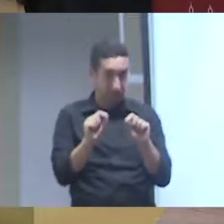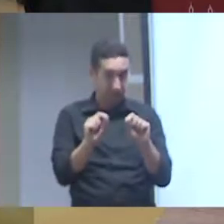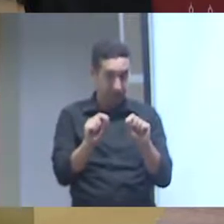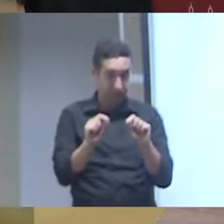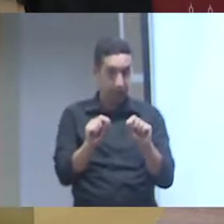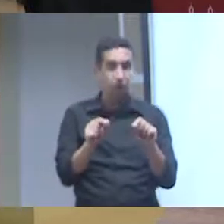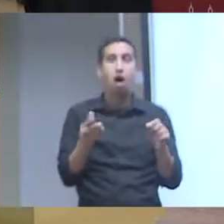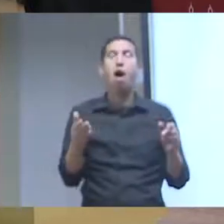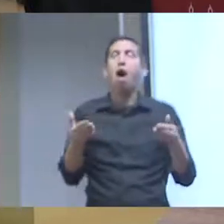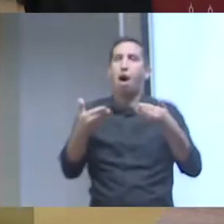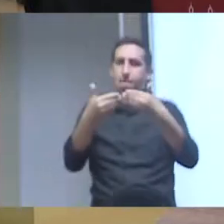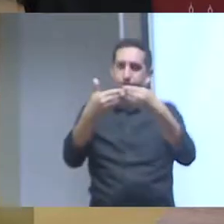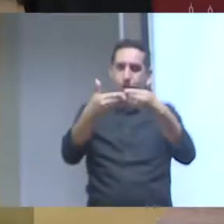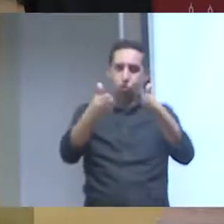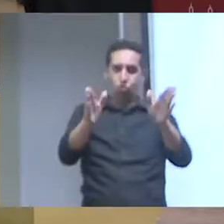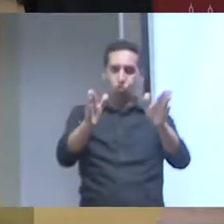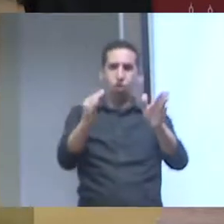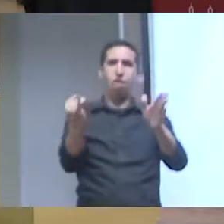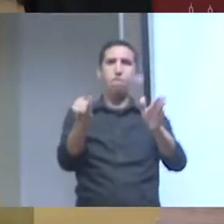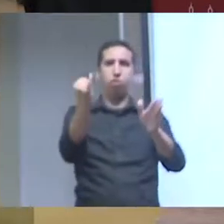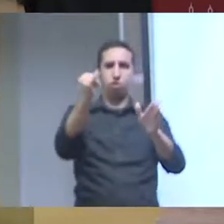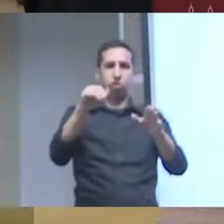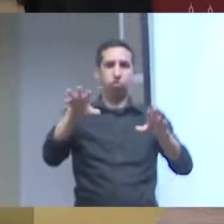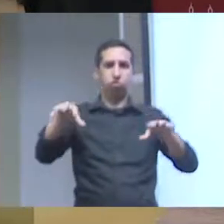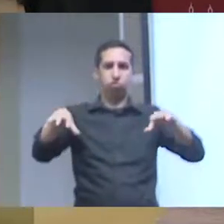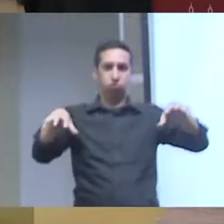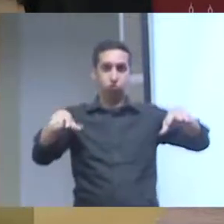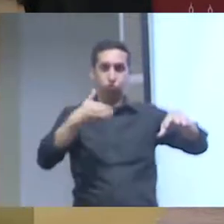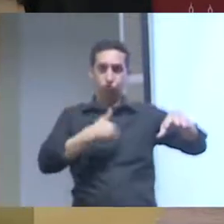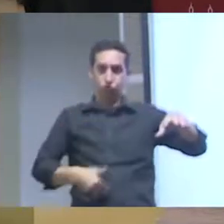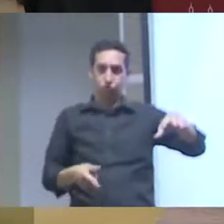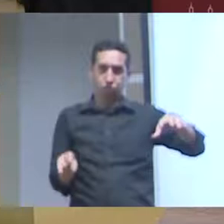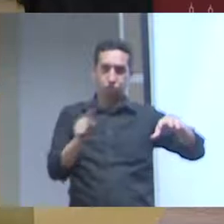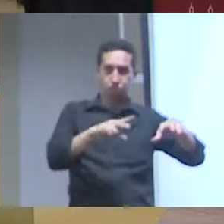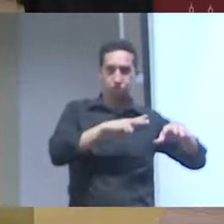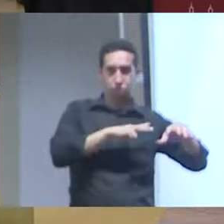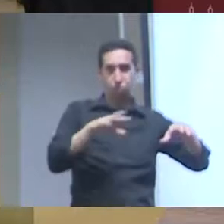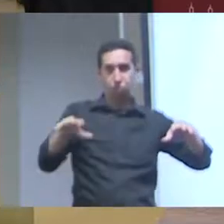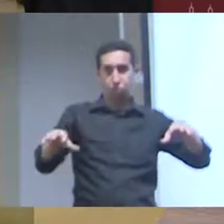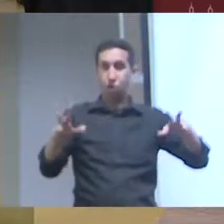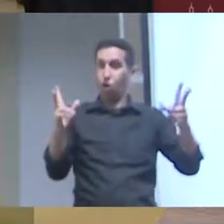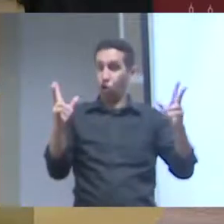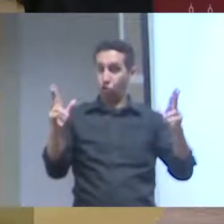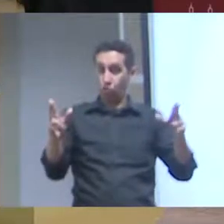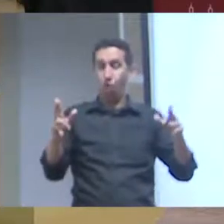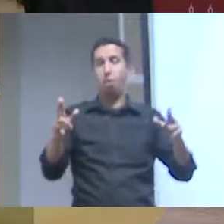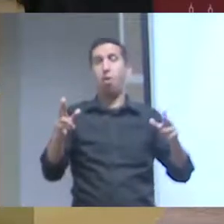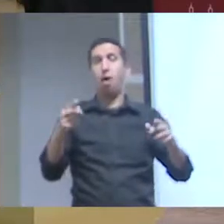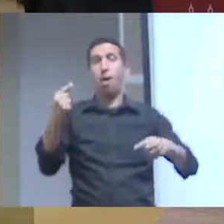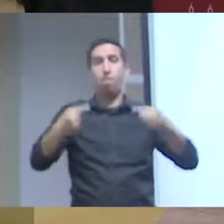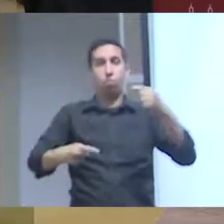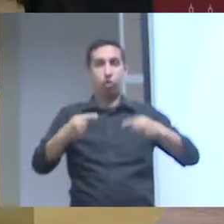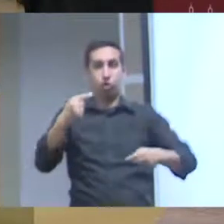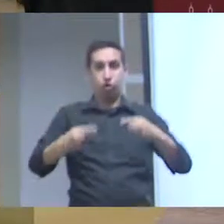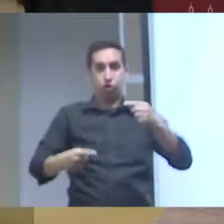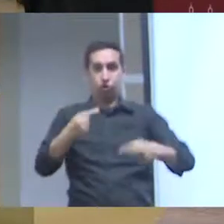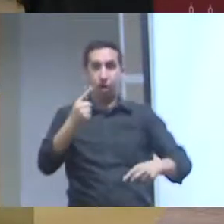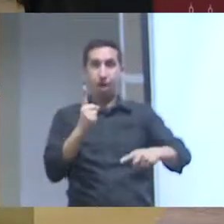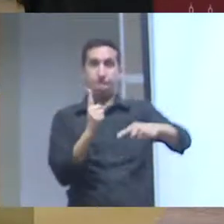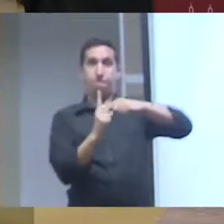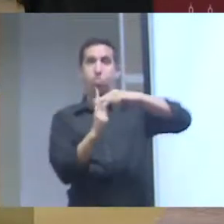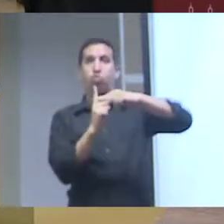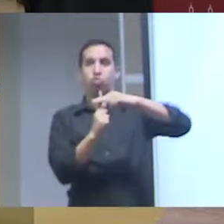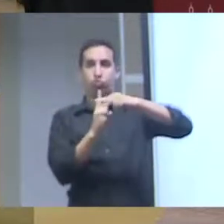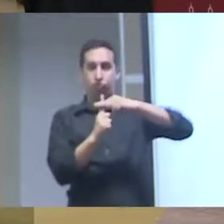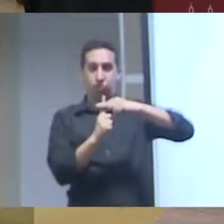contrário acho que a abertura é fundamental mas a gente tem que é que nem a política de ações afirmativas que eu sou a